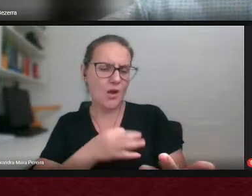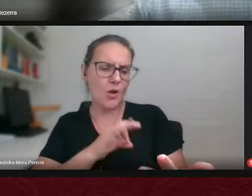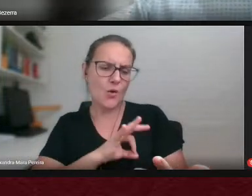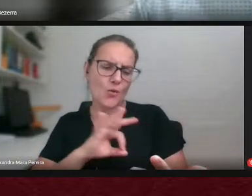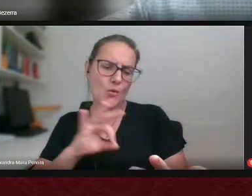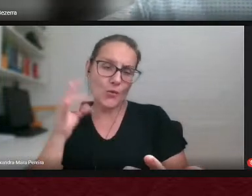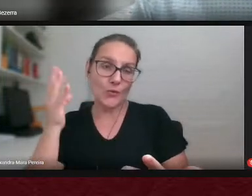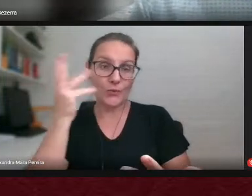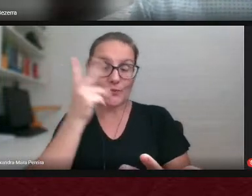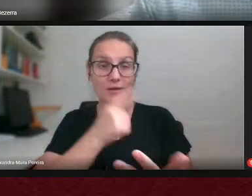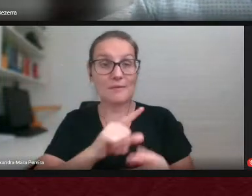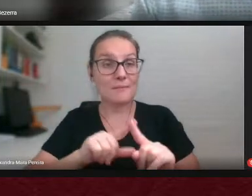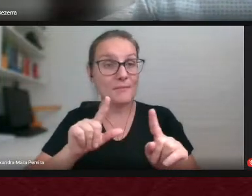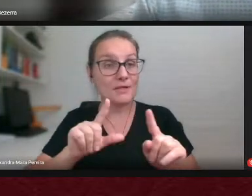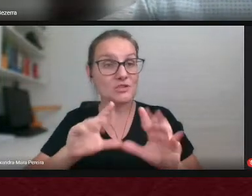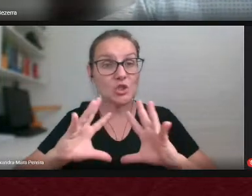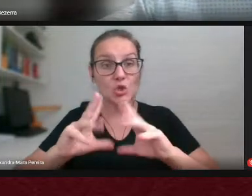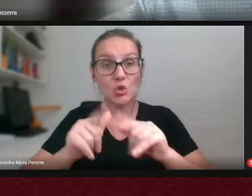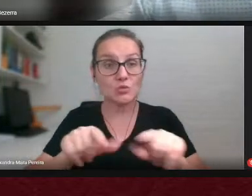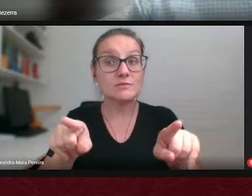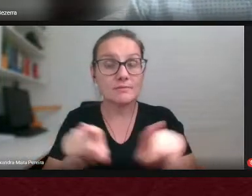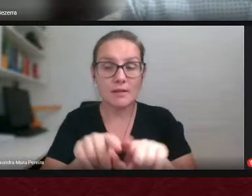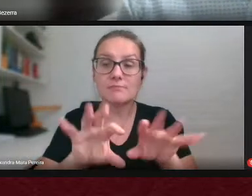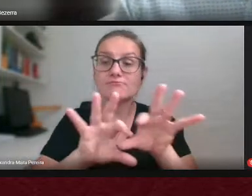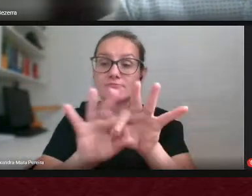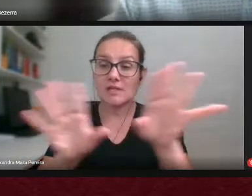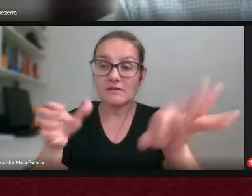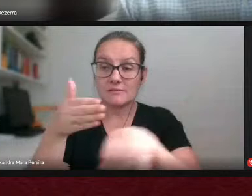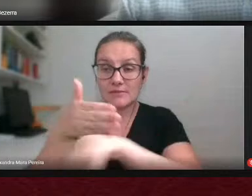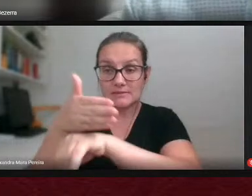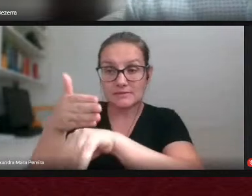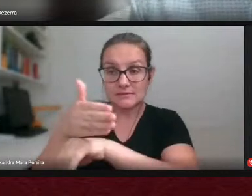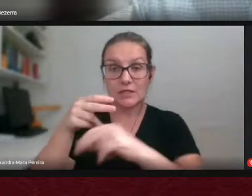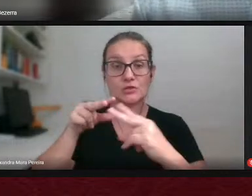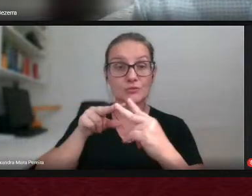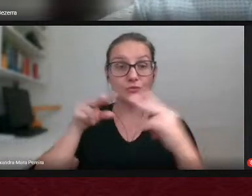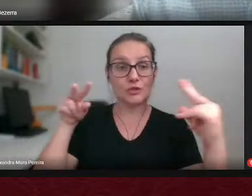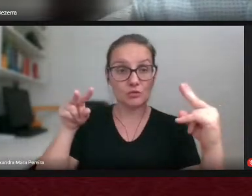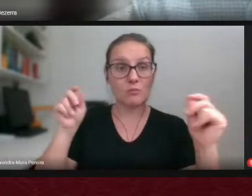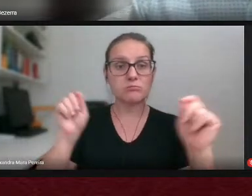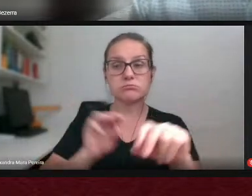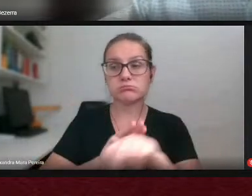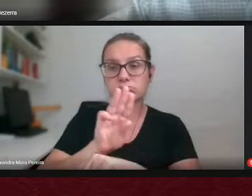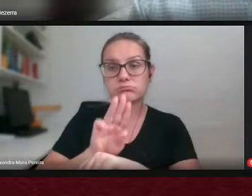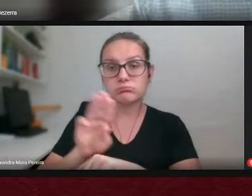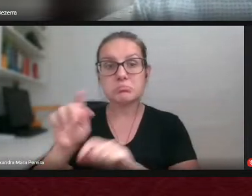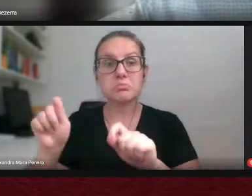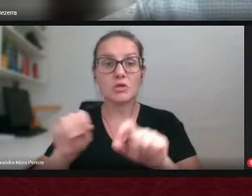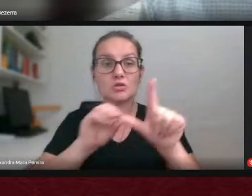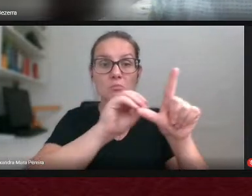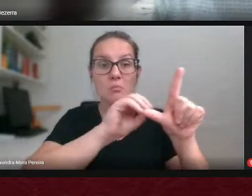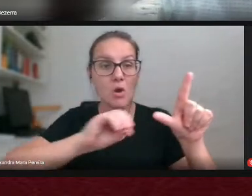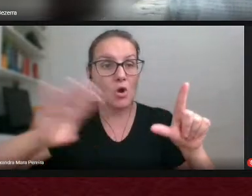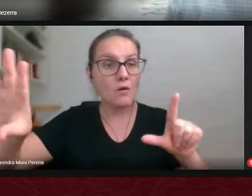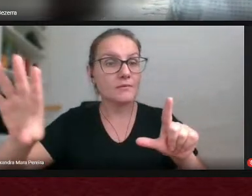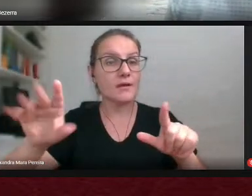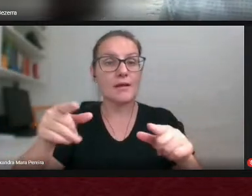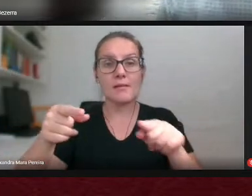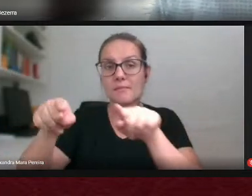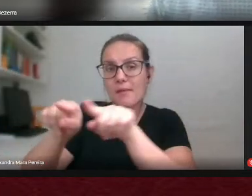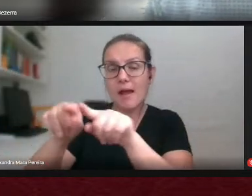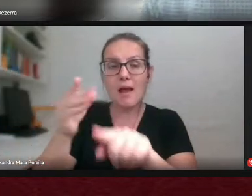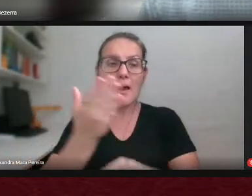e que todos estão disponíveis também para acesso online para que vocês possam compartilhar com seus pares com os